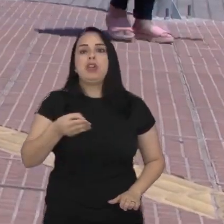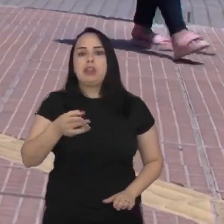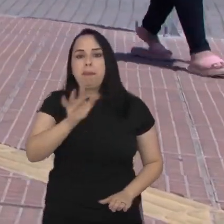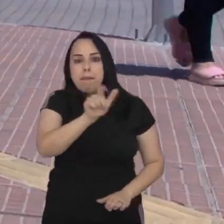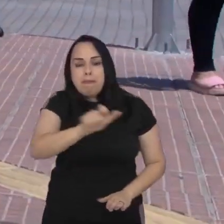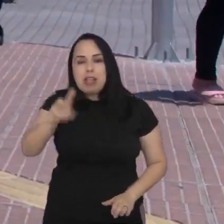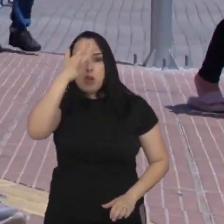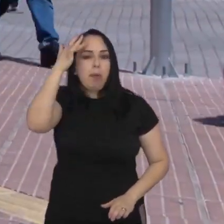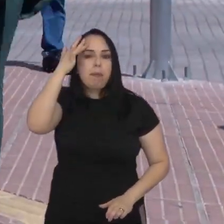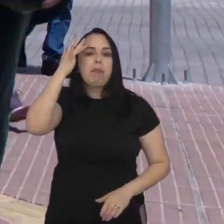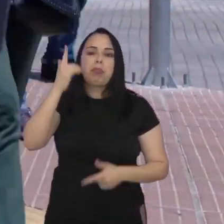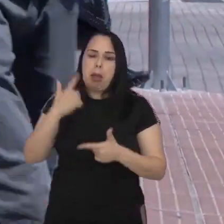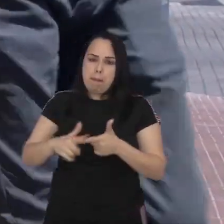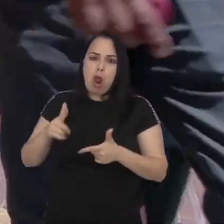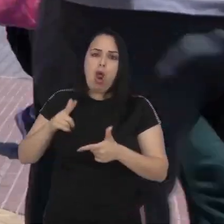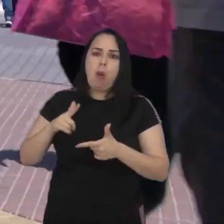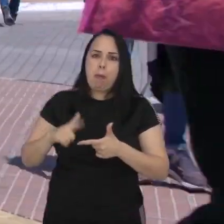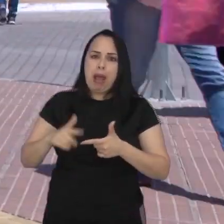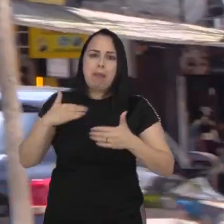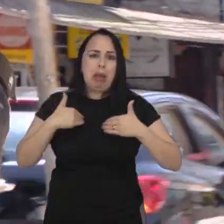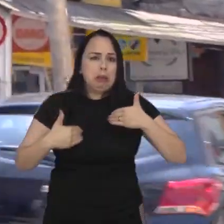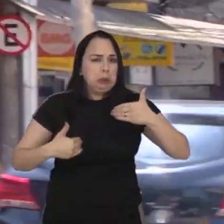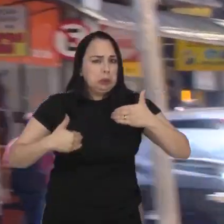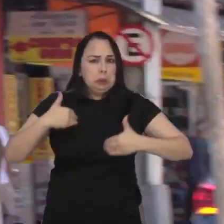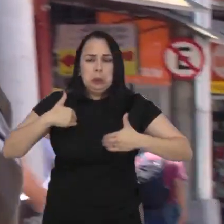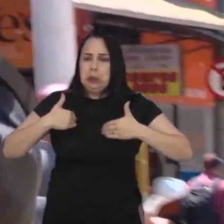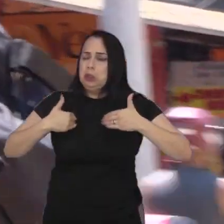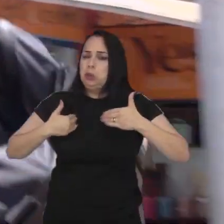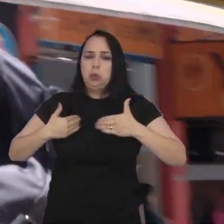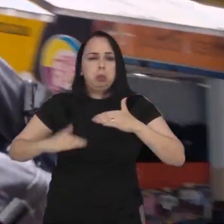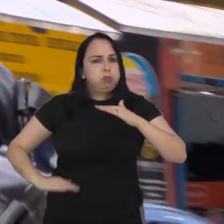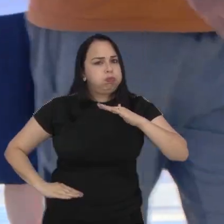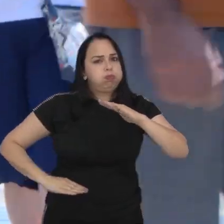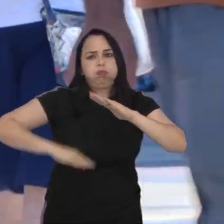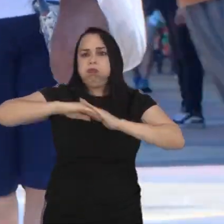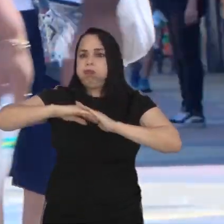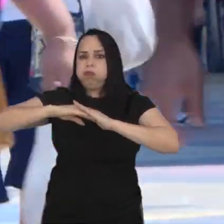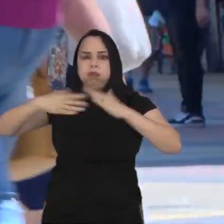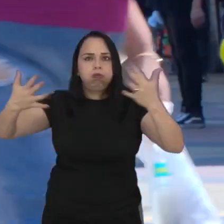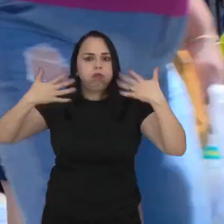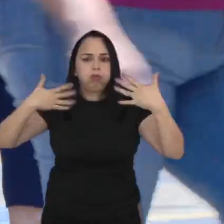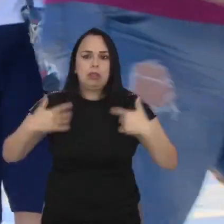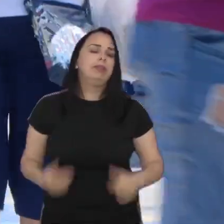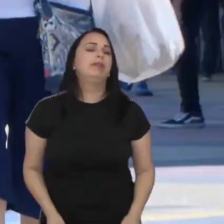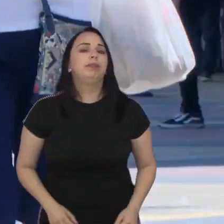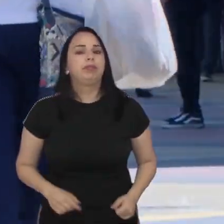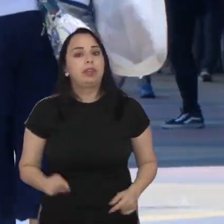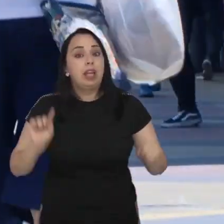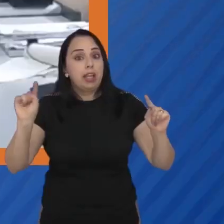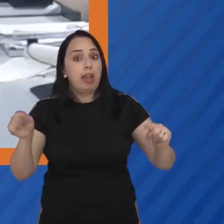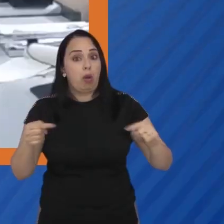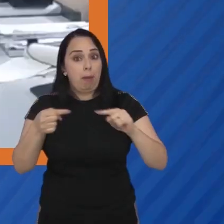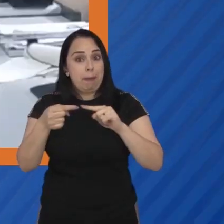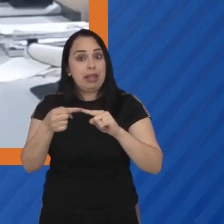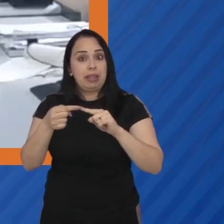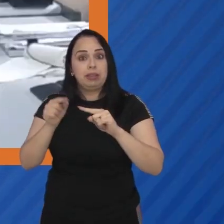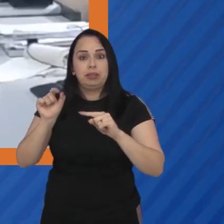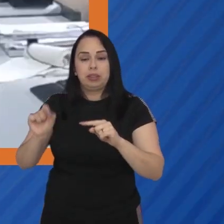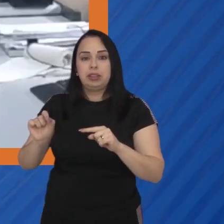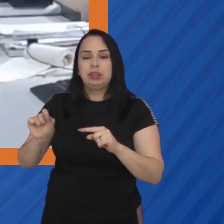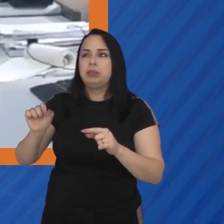de pessoas estão expostas ao problema Ele acontece quando o corpo não suporta a temperatura ambiente Está